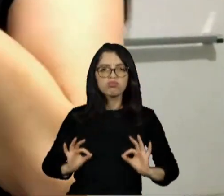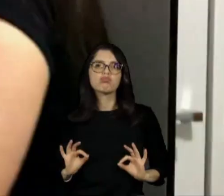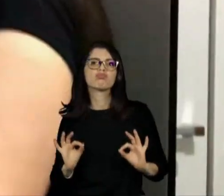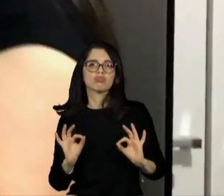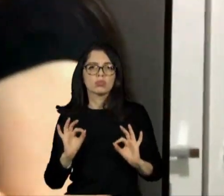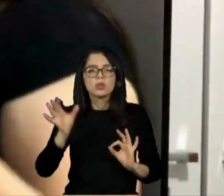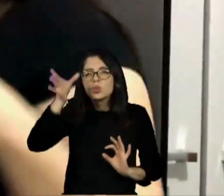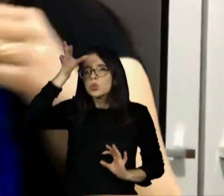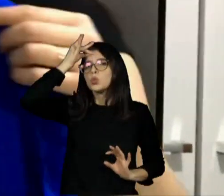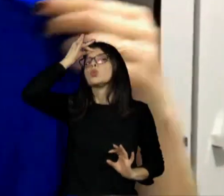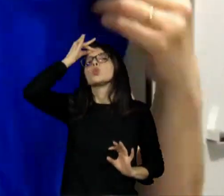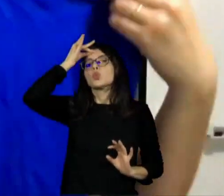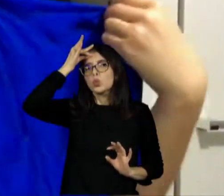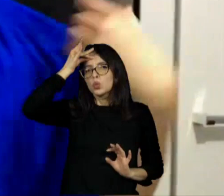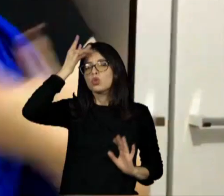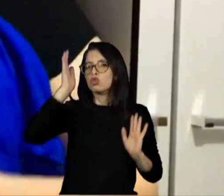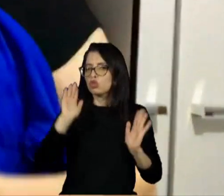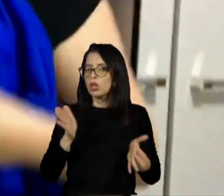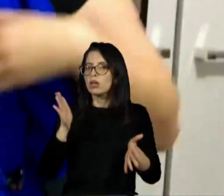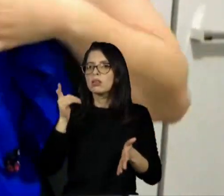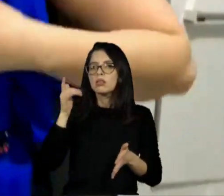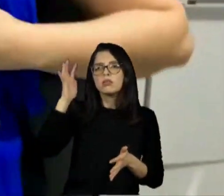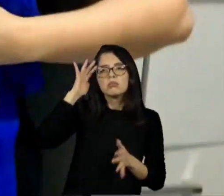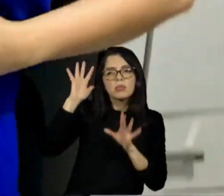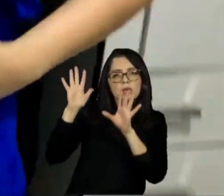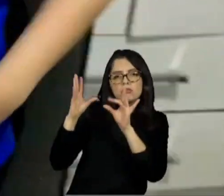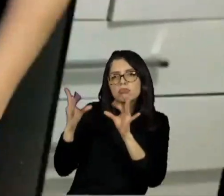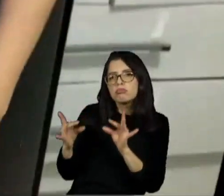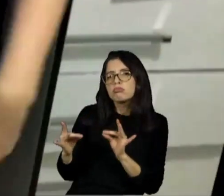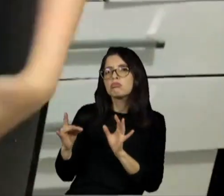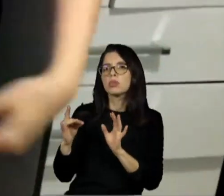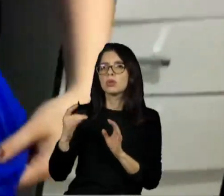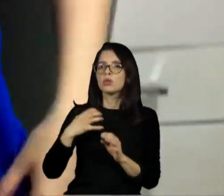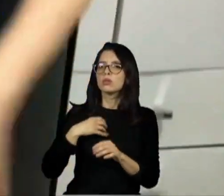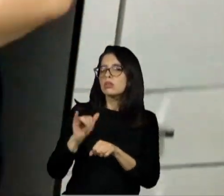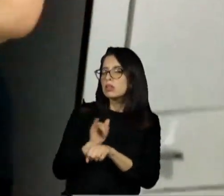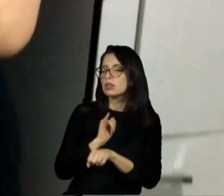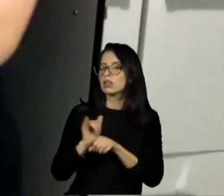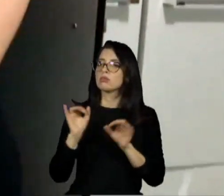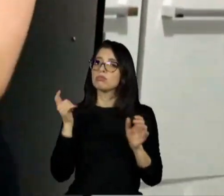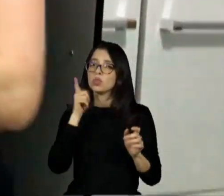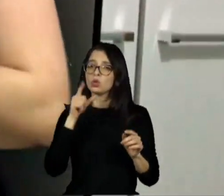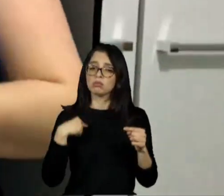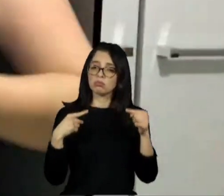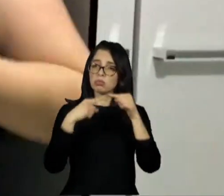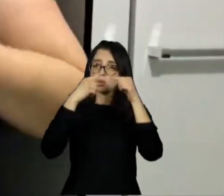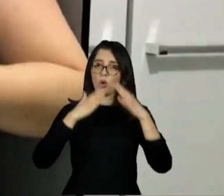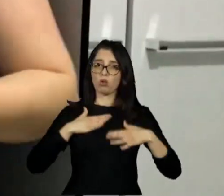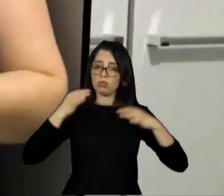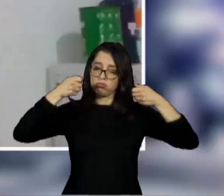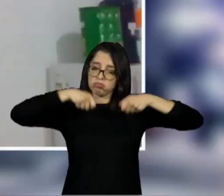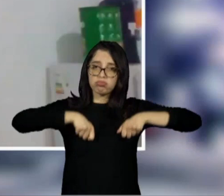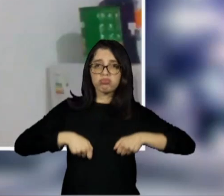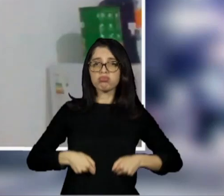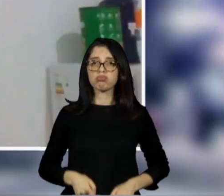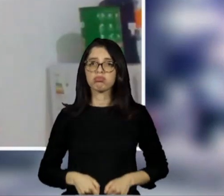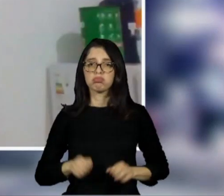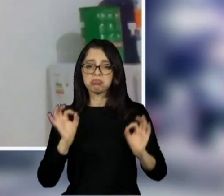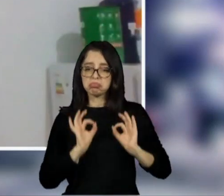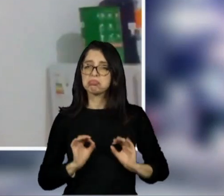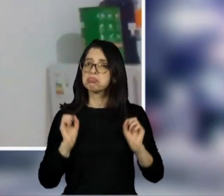tecido, aquele detalhe. Então, é dessa forma que eu consigo combinar e me vestir. A